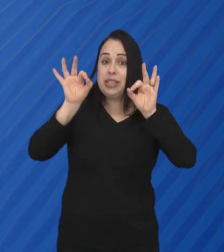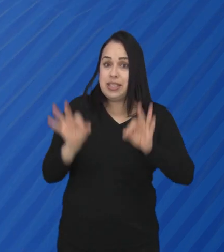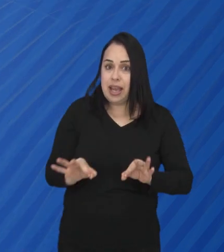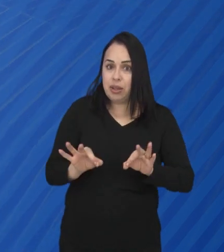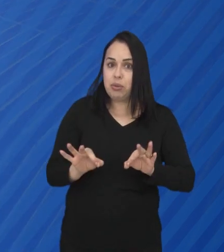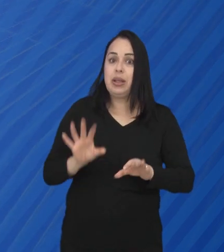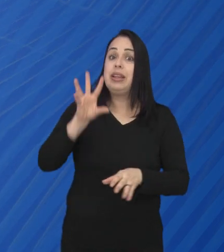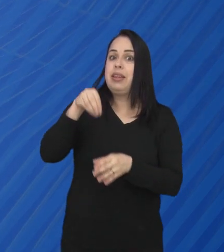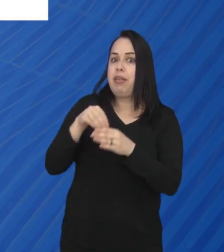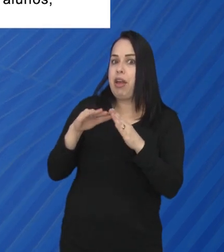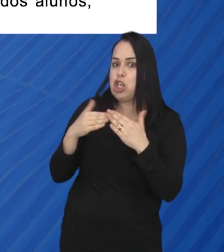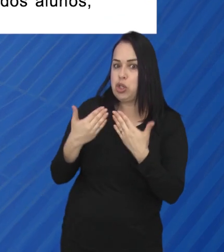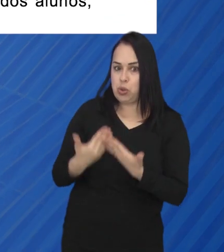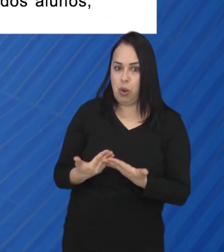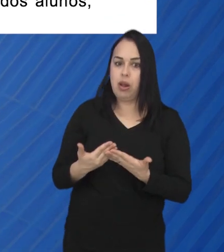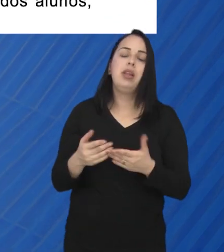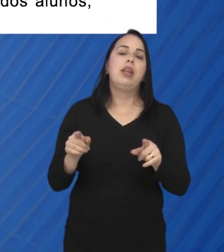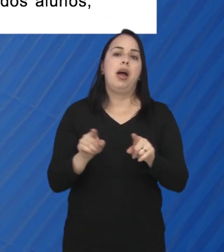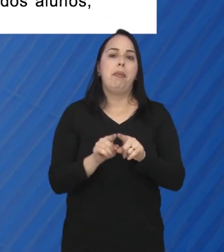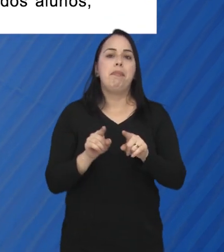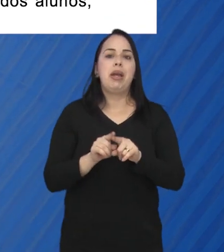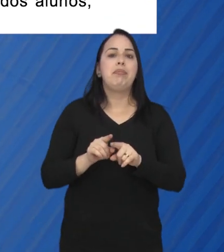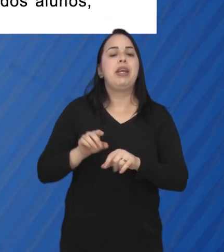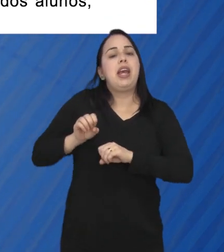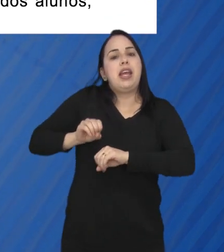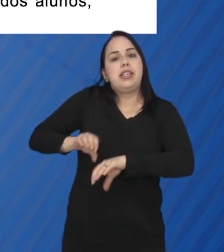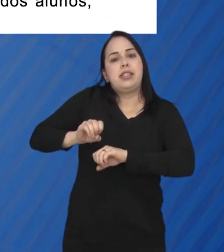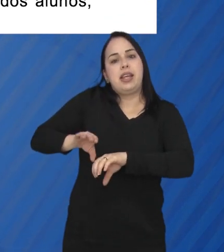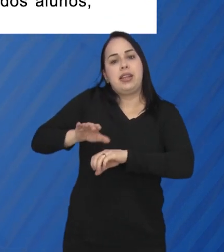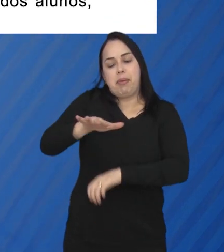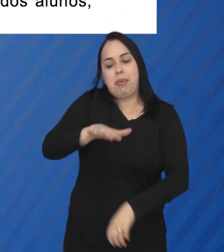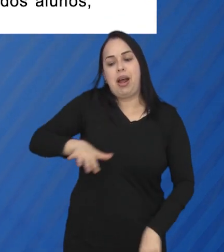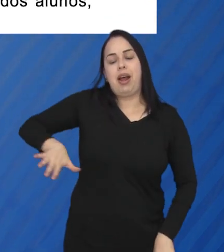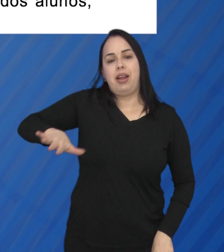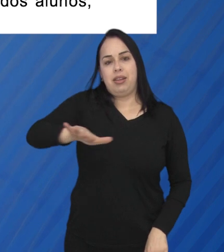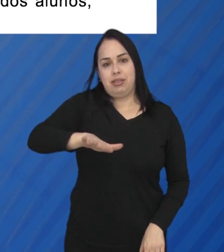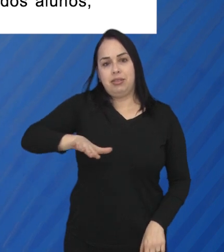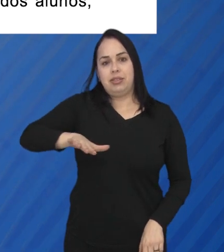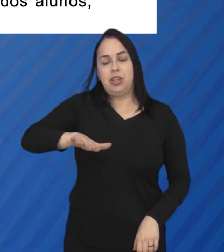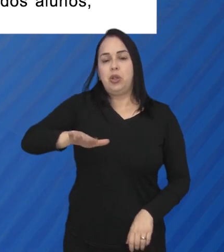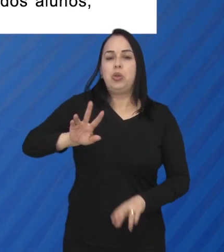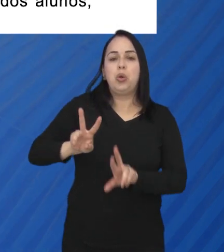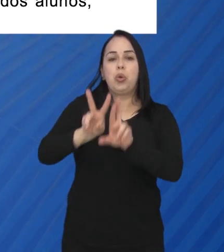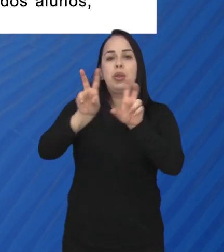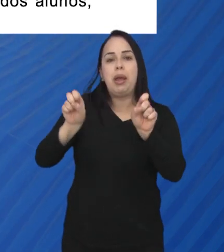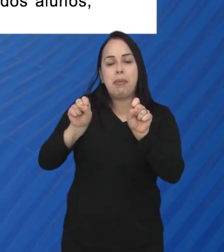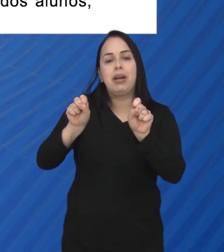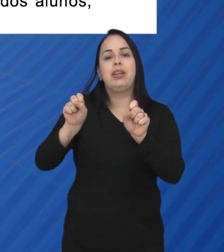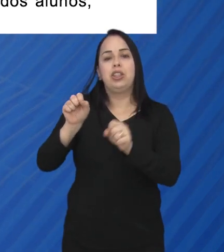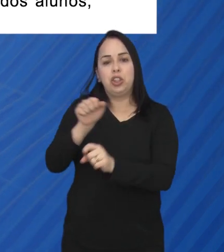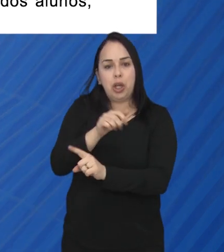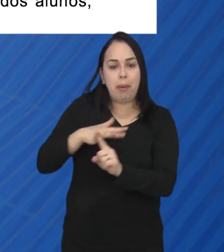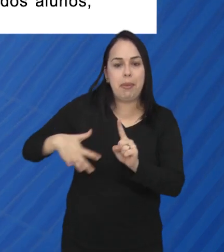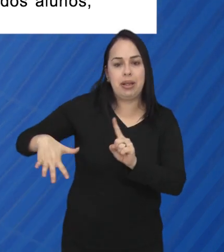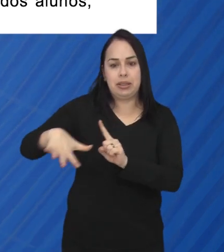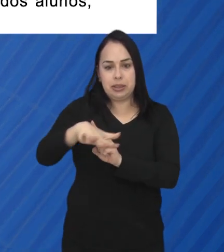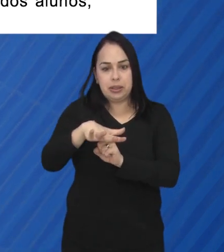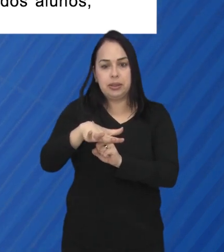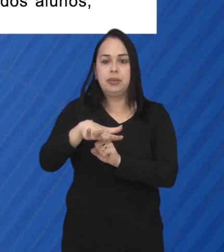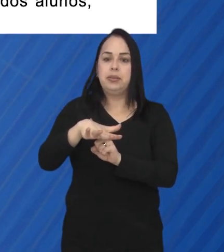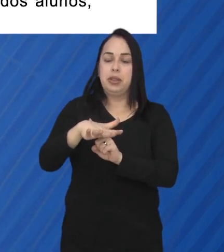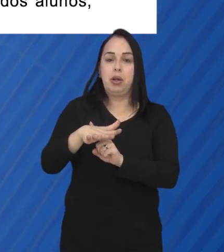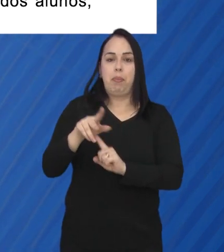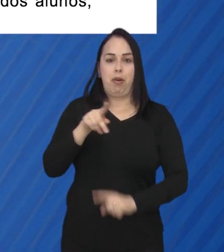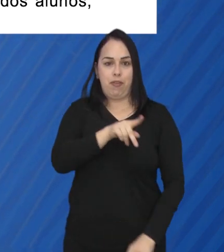das escolas. O texto prevê ainda a realização de atividades pedagógicas voltadas para a educação ambiental. Elas poderão